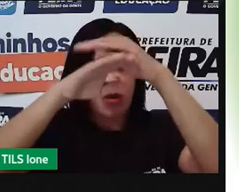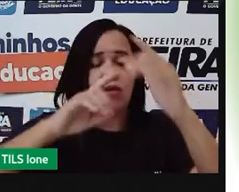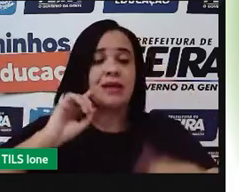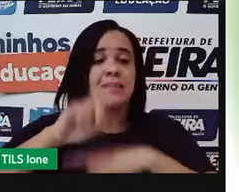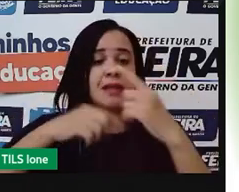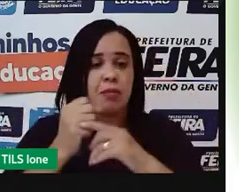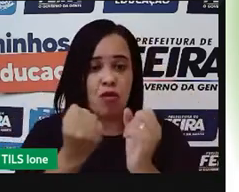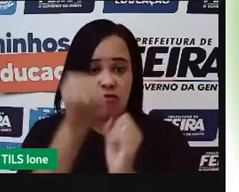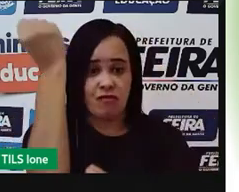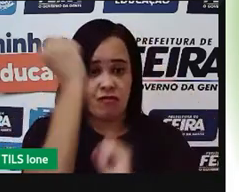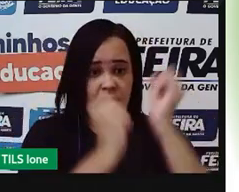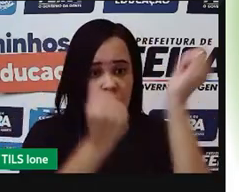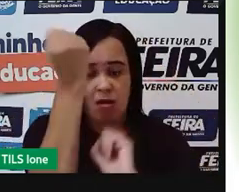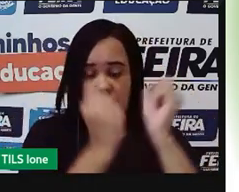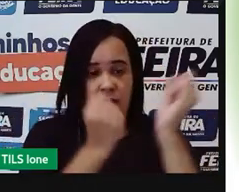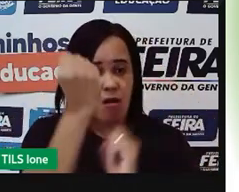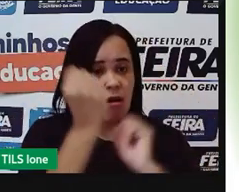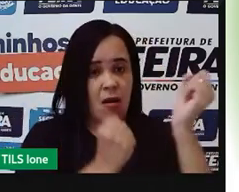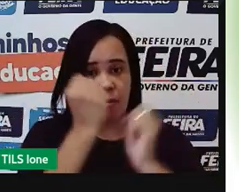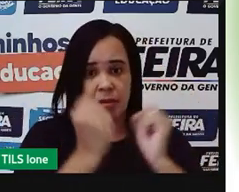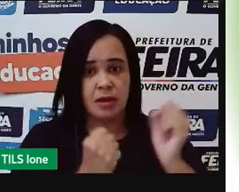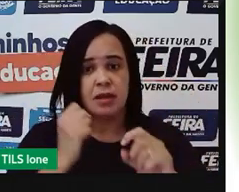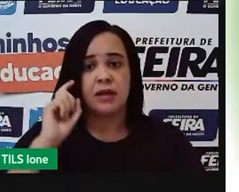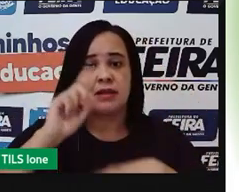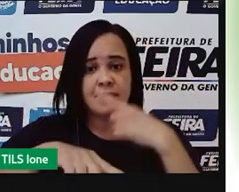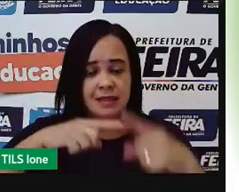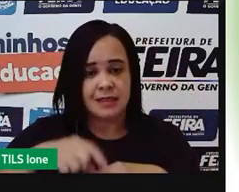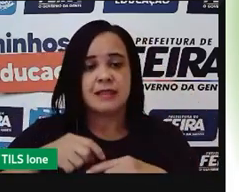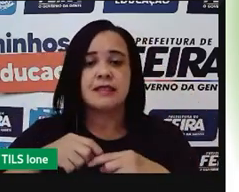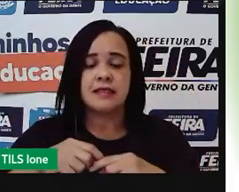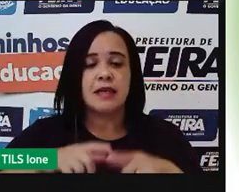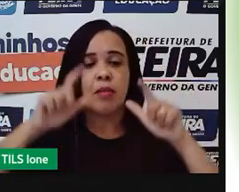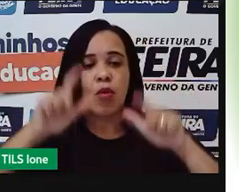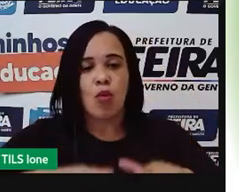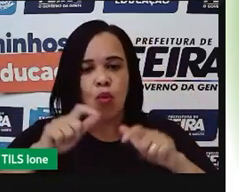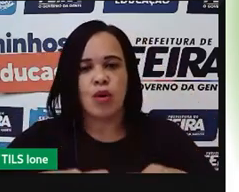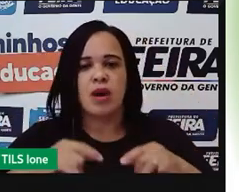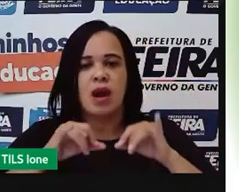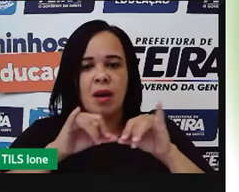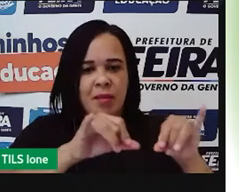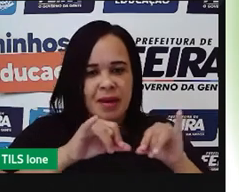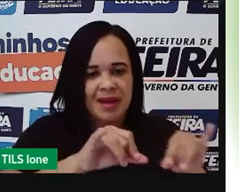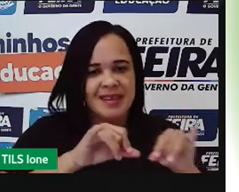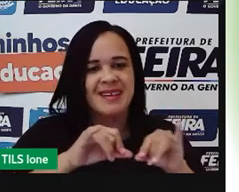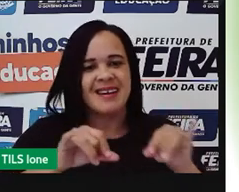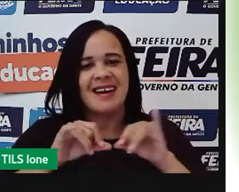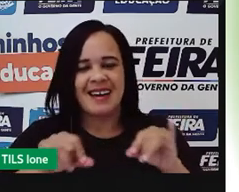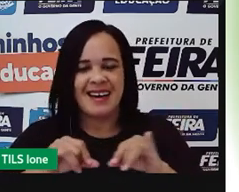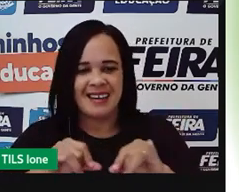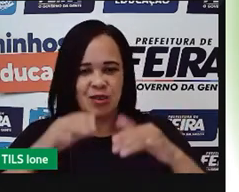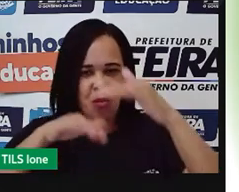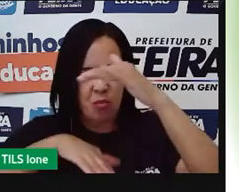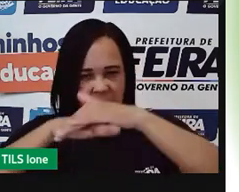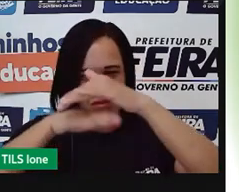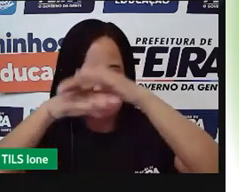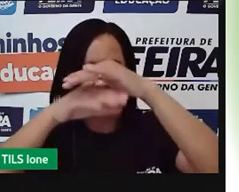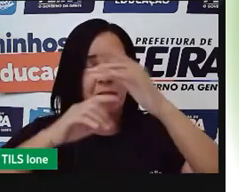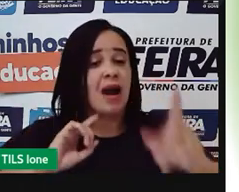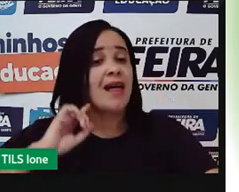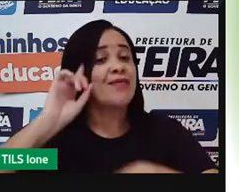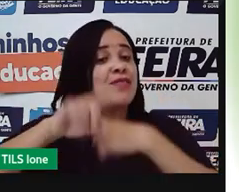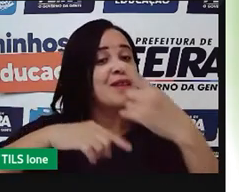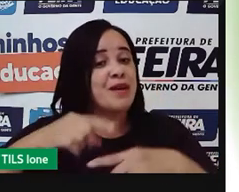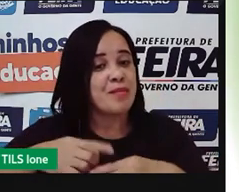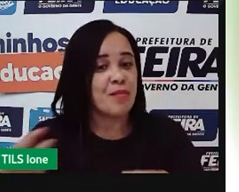fábricas, eles vão para os supermercados, para os armazéns, o comércio de modo geral e eles acabam chegando na nossa mesa de